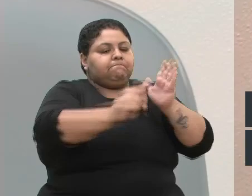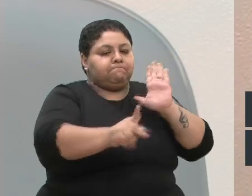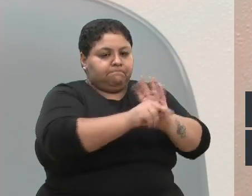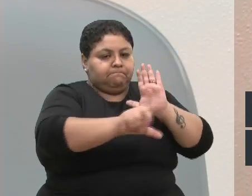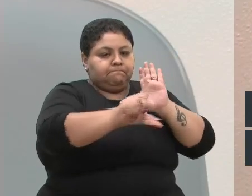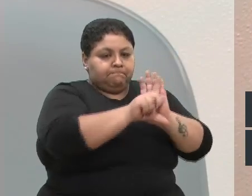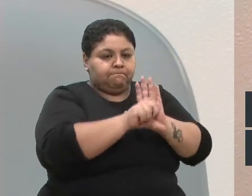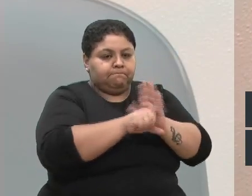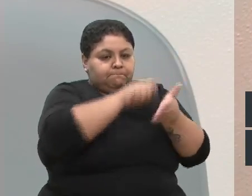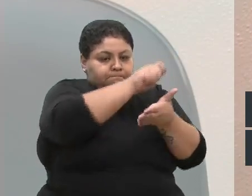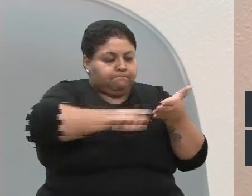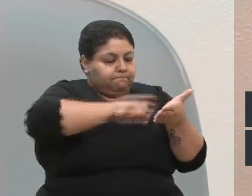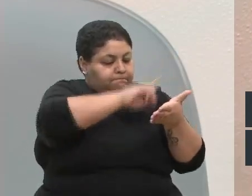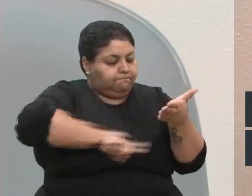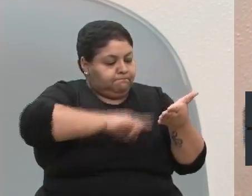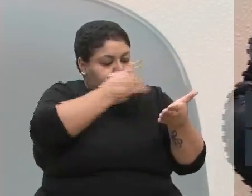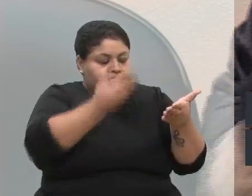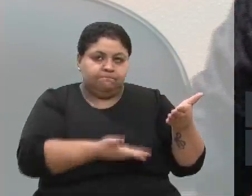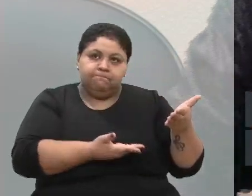e vem assinada pelos membros da comissão, senhor presidente.